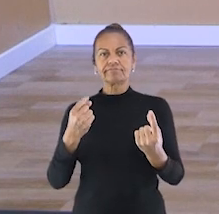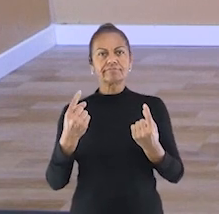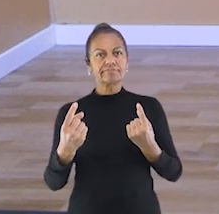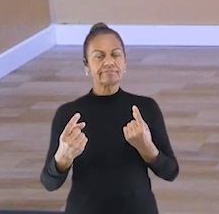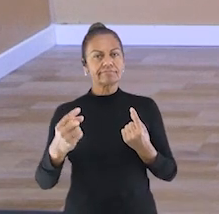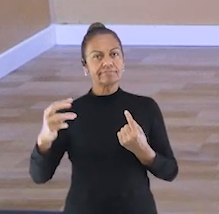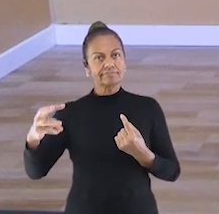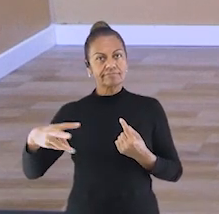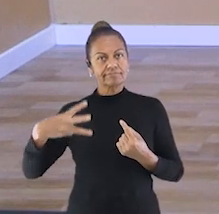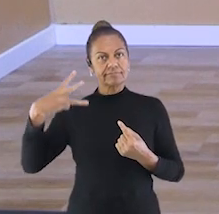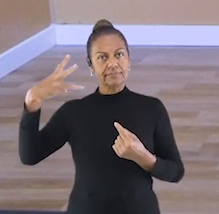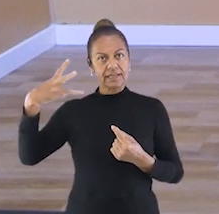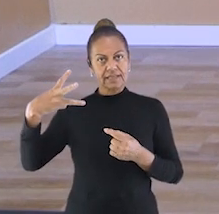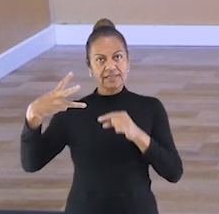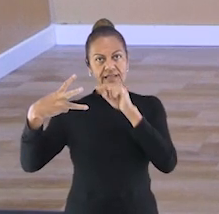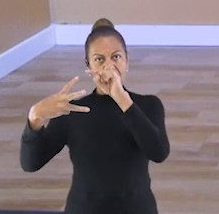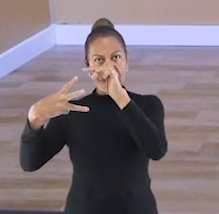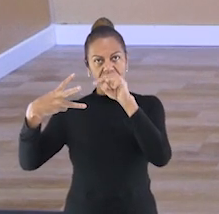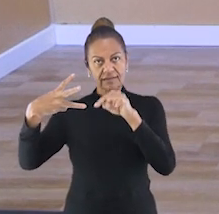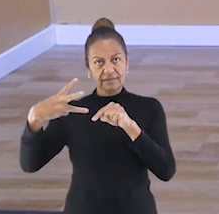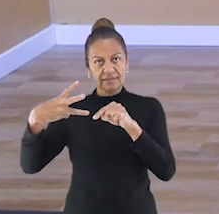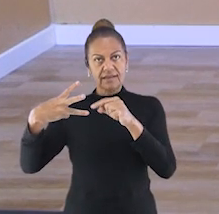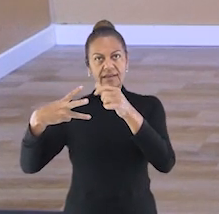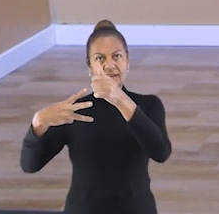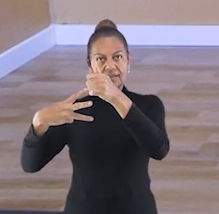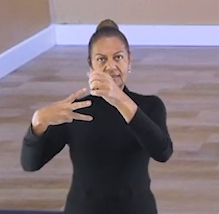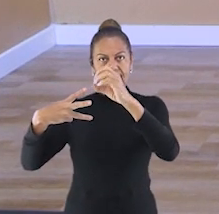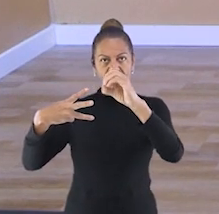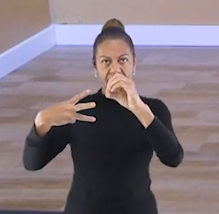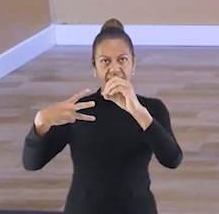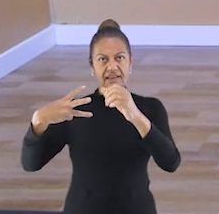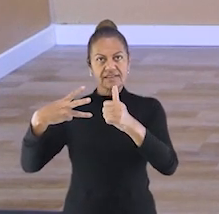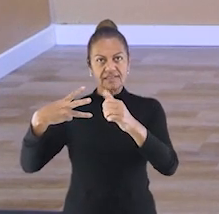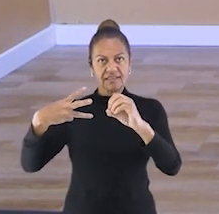Três séries e dez repetições. Vamos?